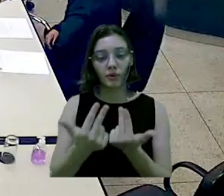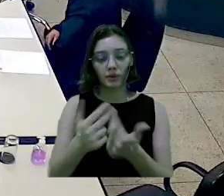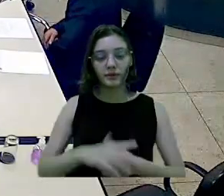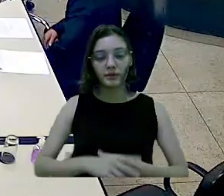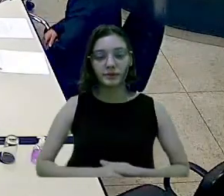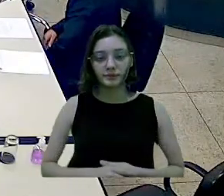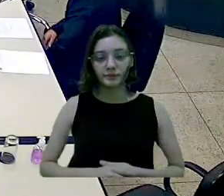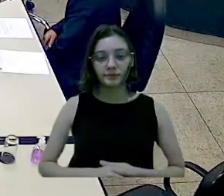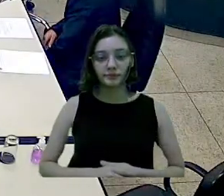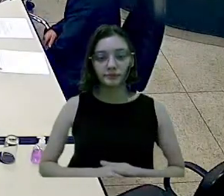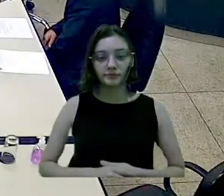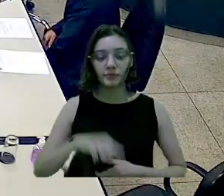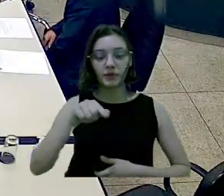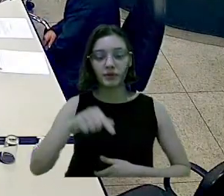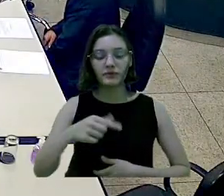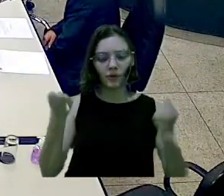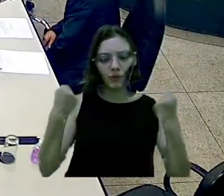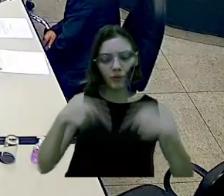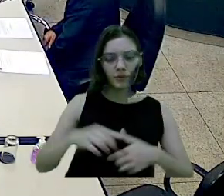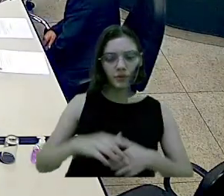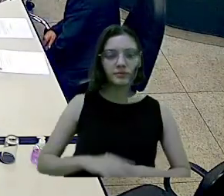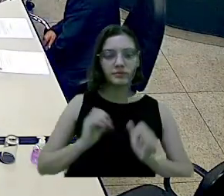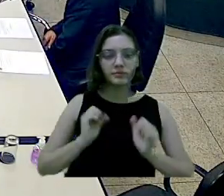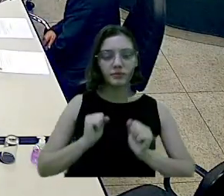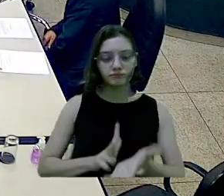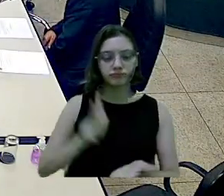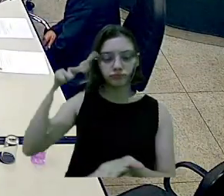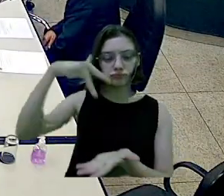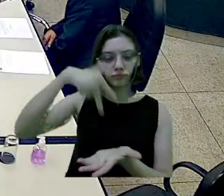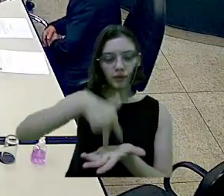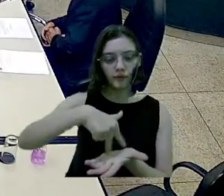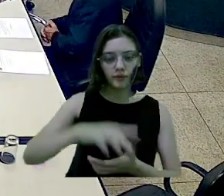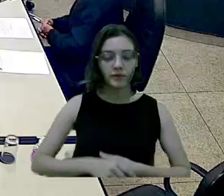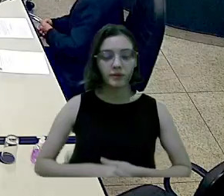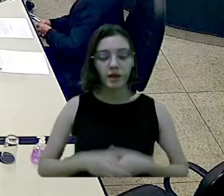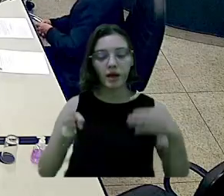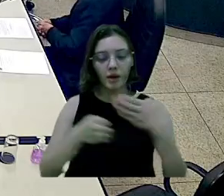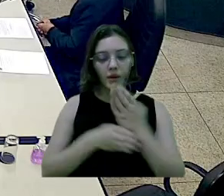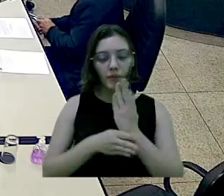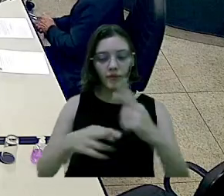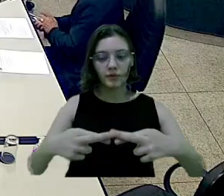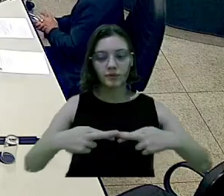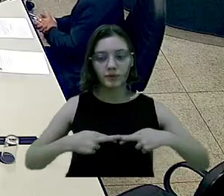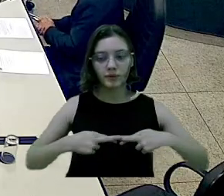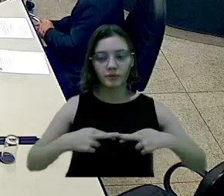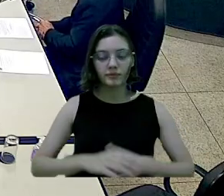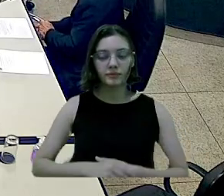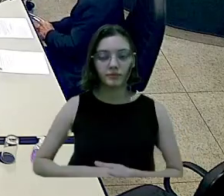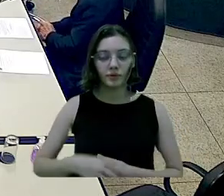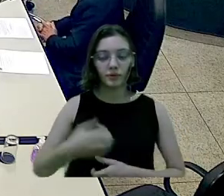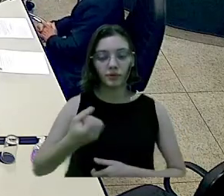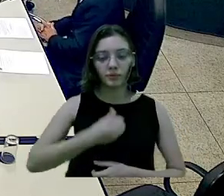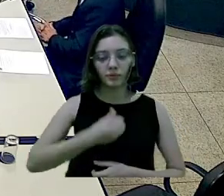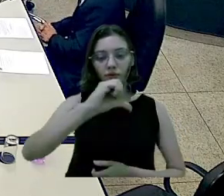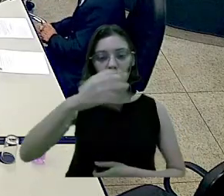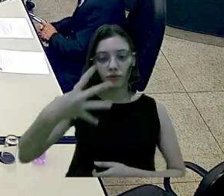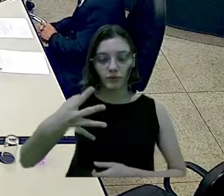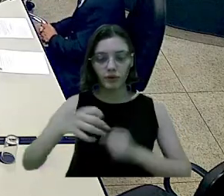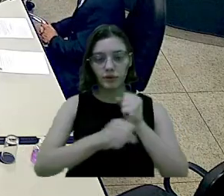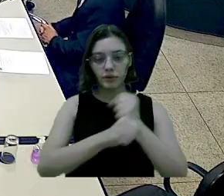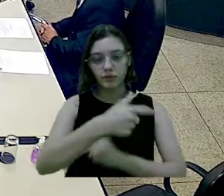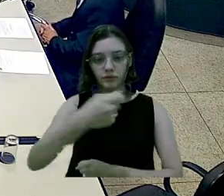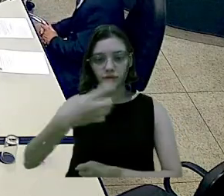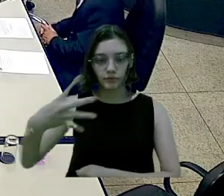permaneçam como se encontram. Os que forem contra, queiram se levantar. Aprovado o requerimento de número